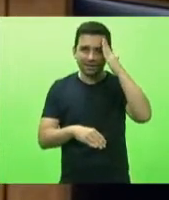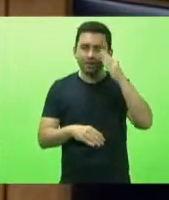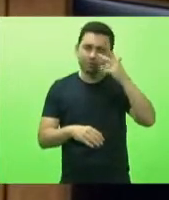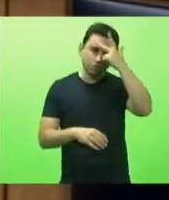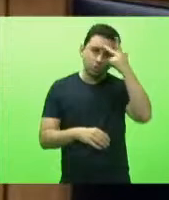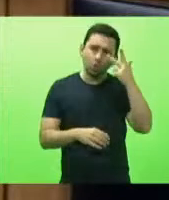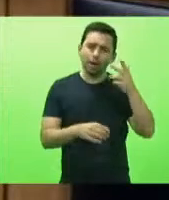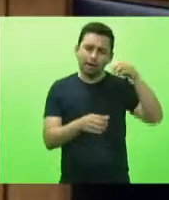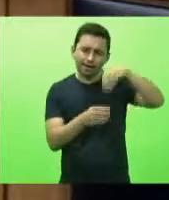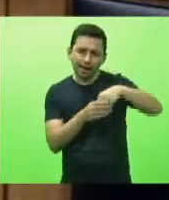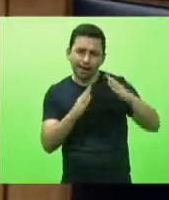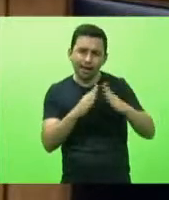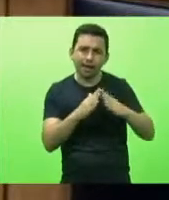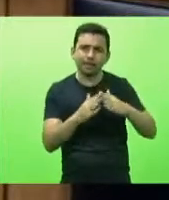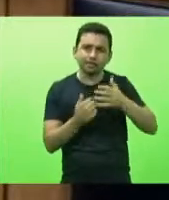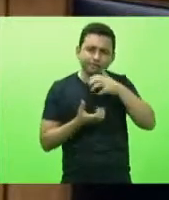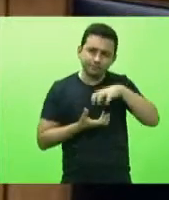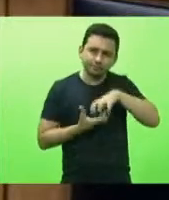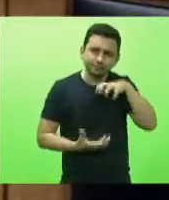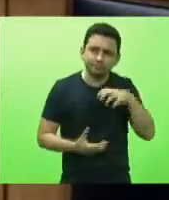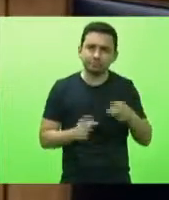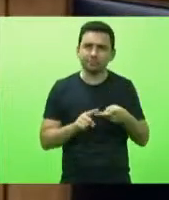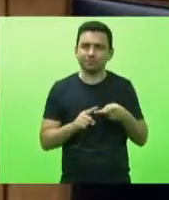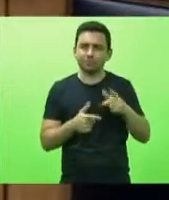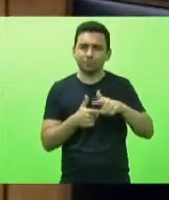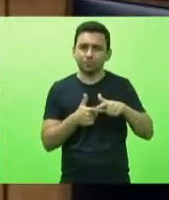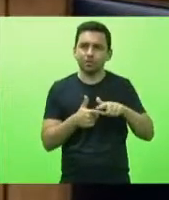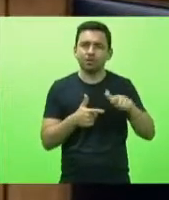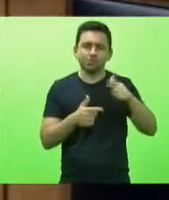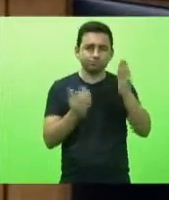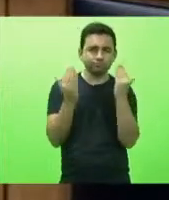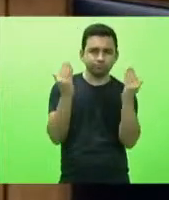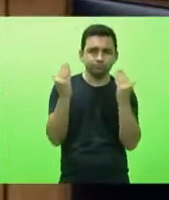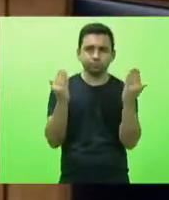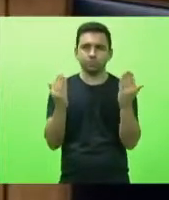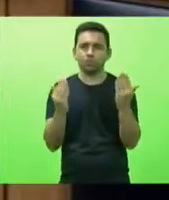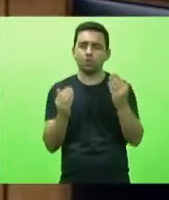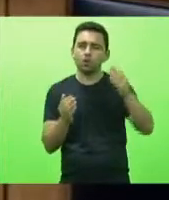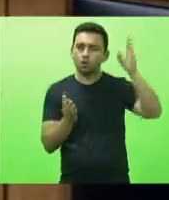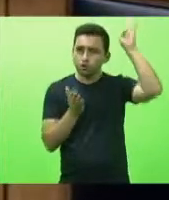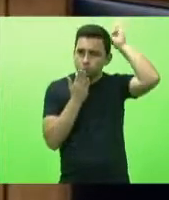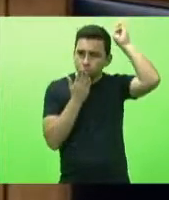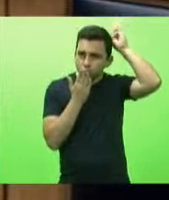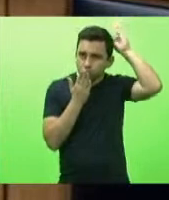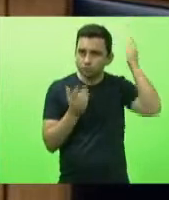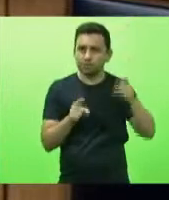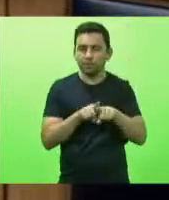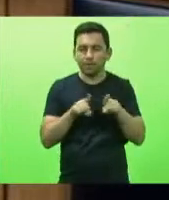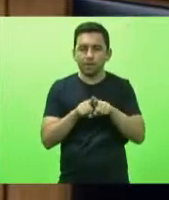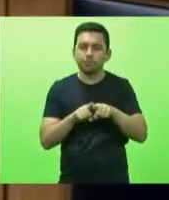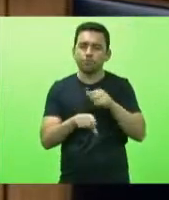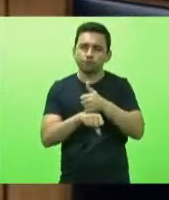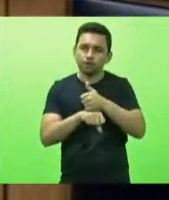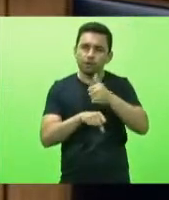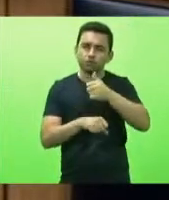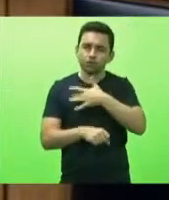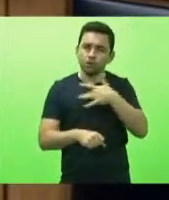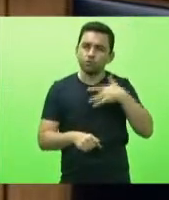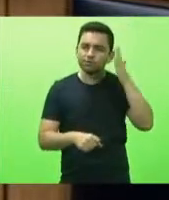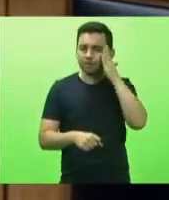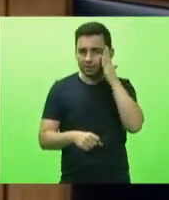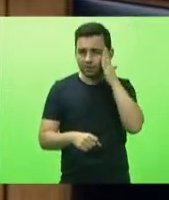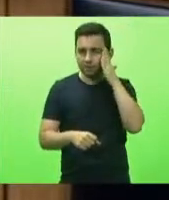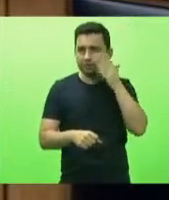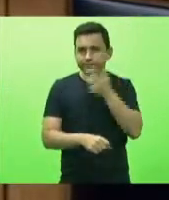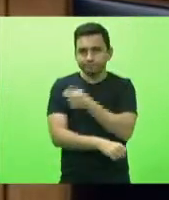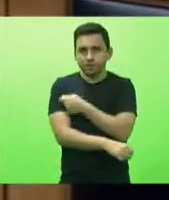asilos instituições psiquiátricas a população indígena os profissionais da saúde esclarecer os motivos que levam